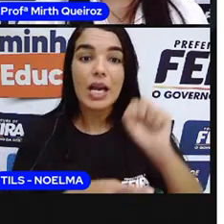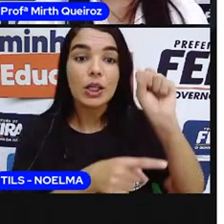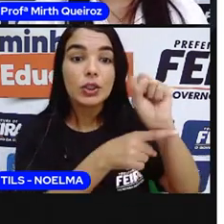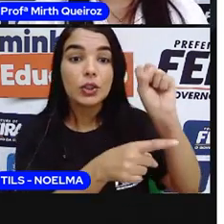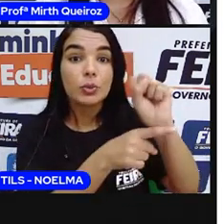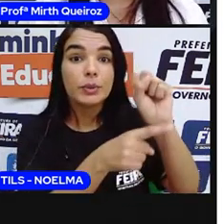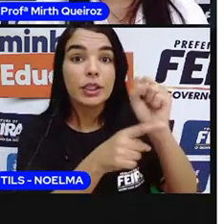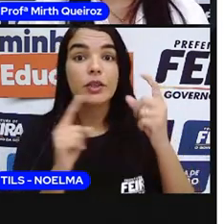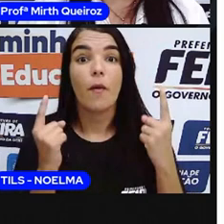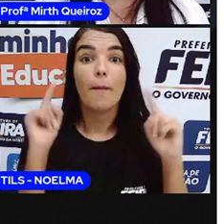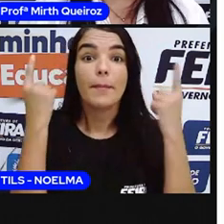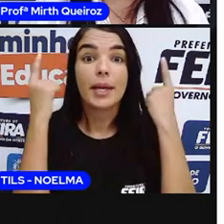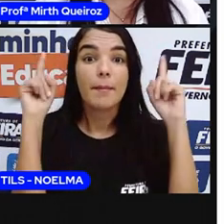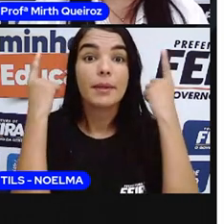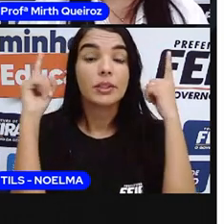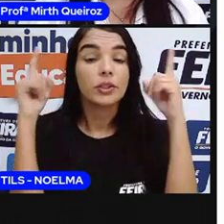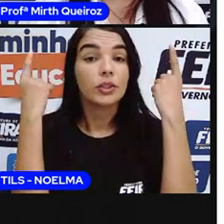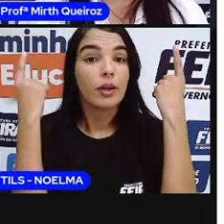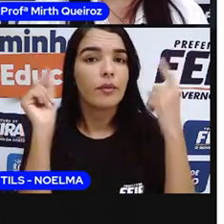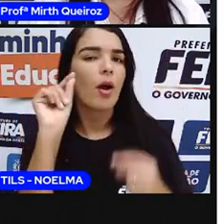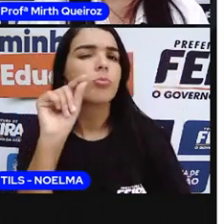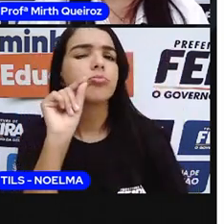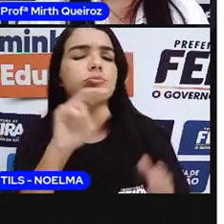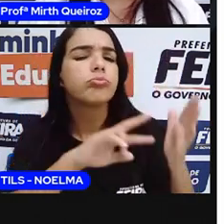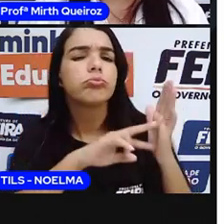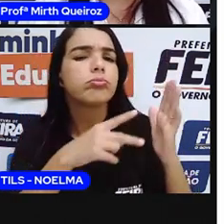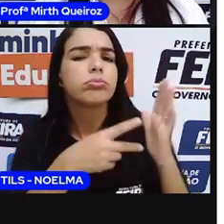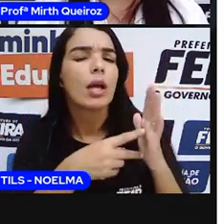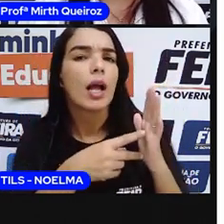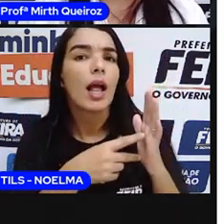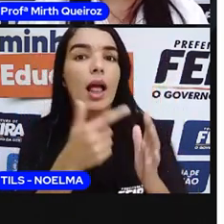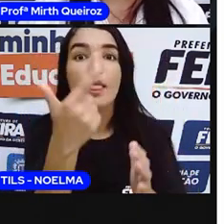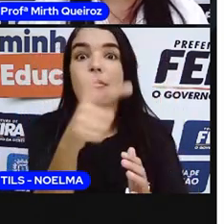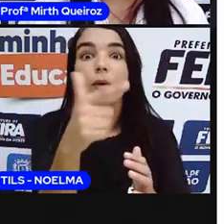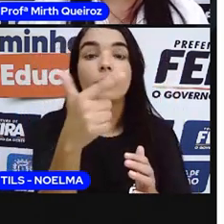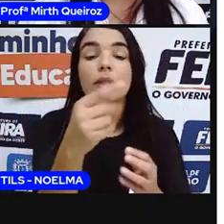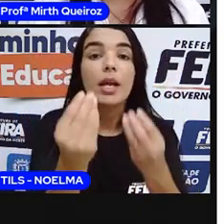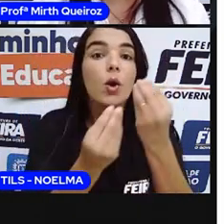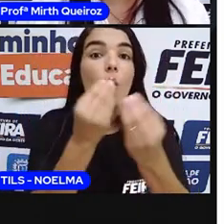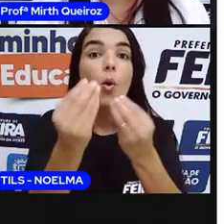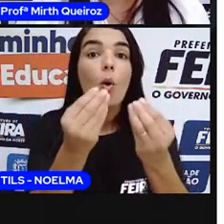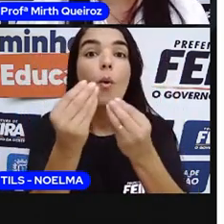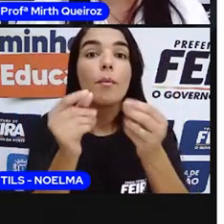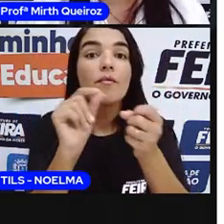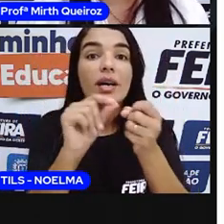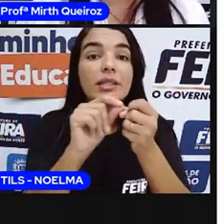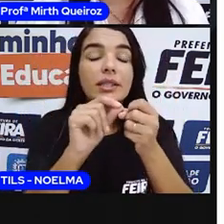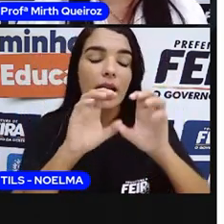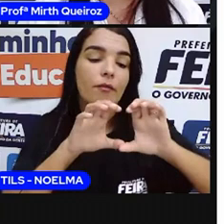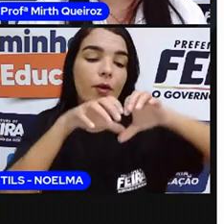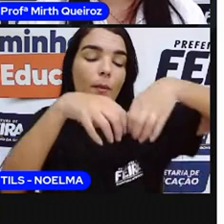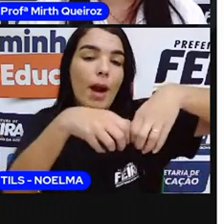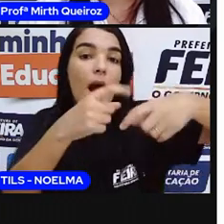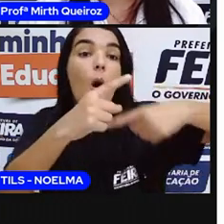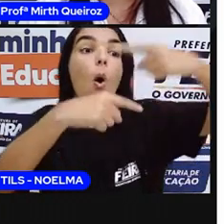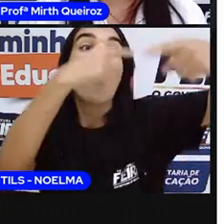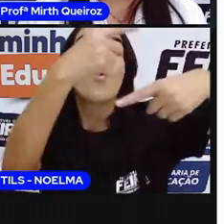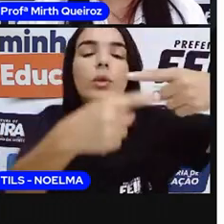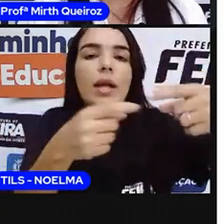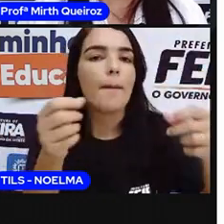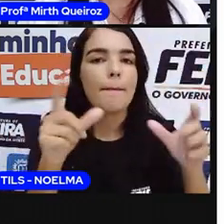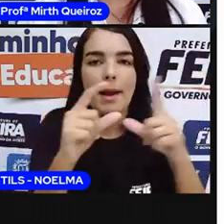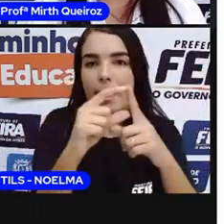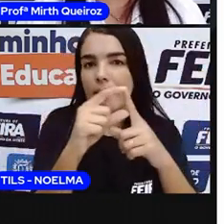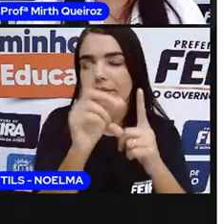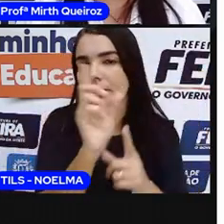Substantivo primitivo são substantivos que não provêm de outra palavra, que não são formados a partir de outra palavra.